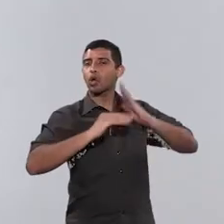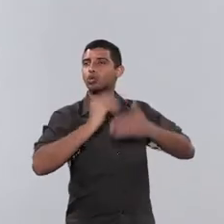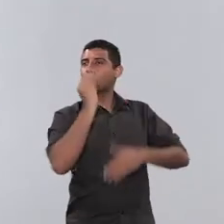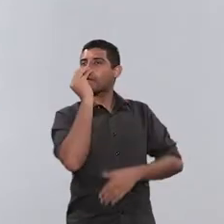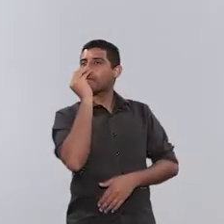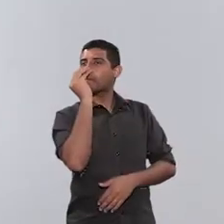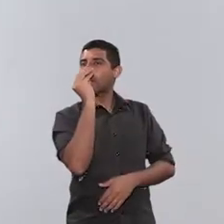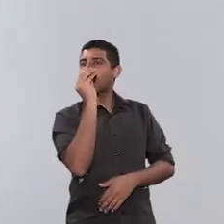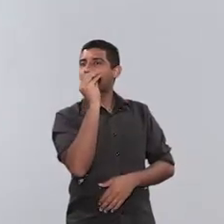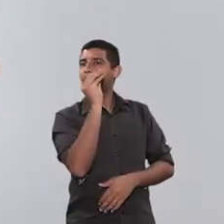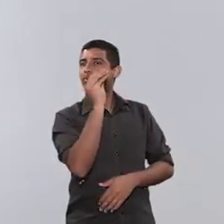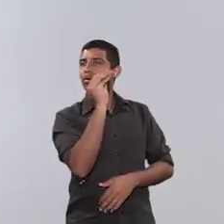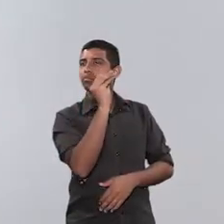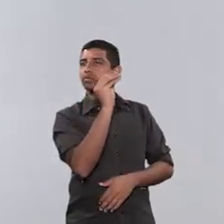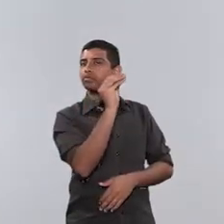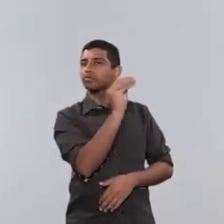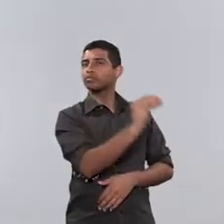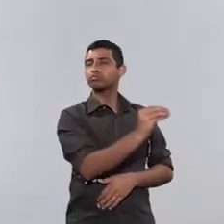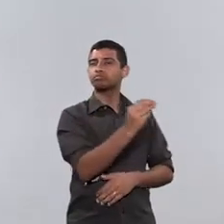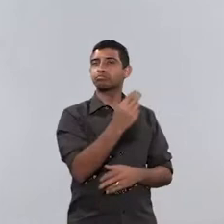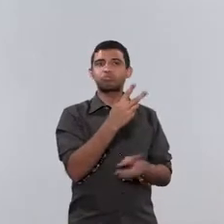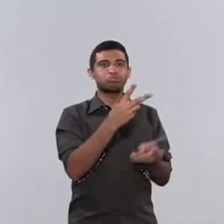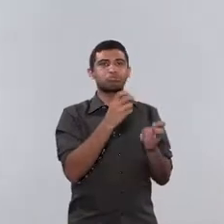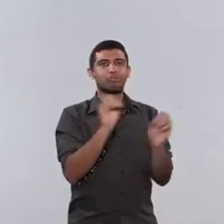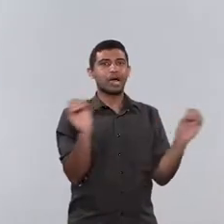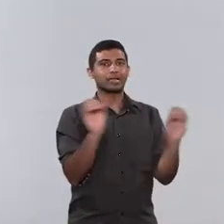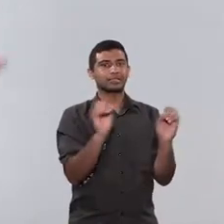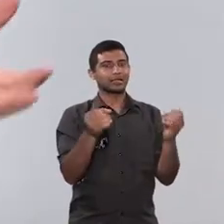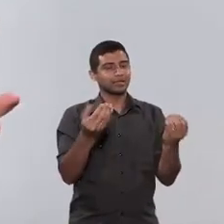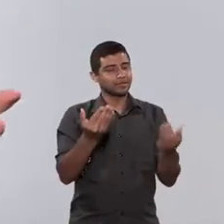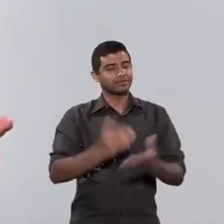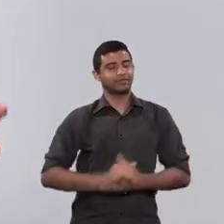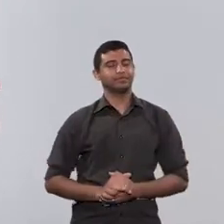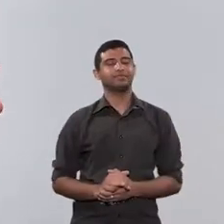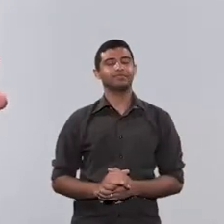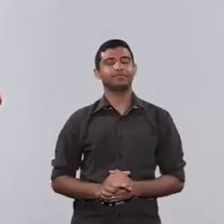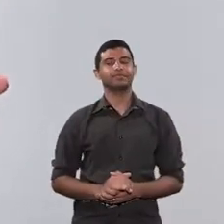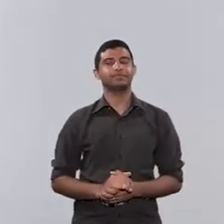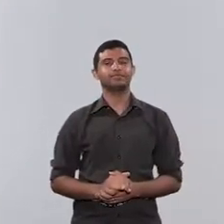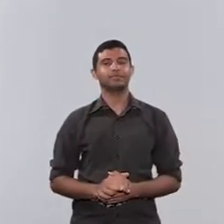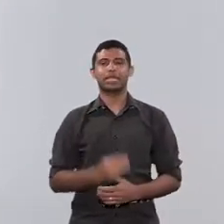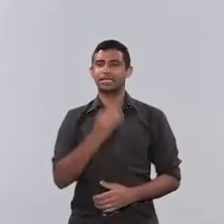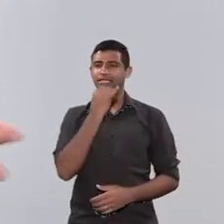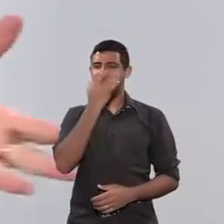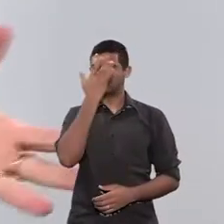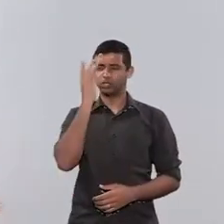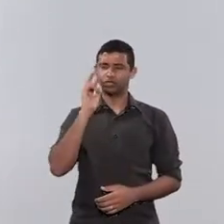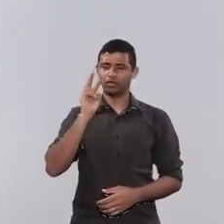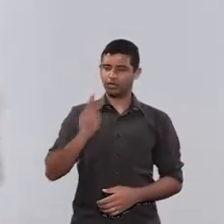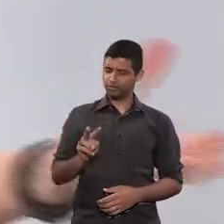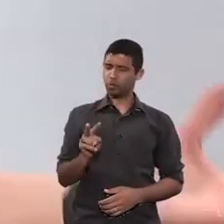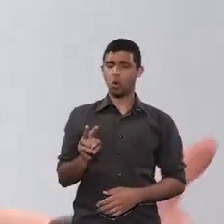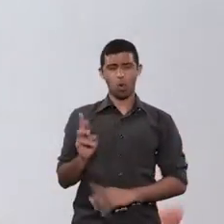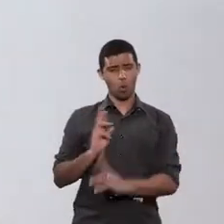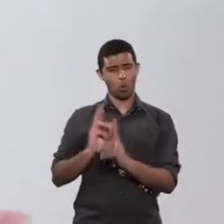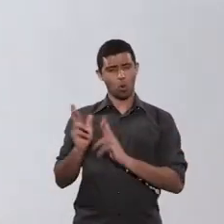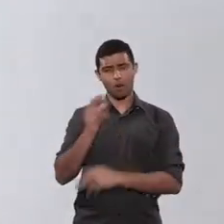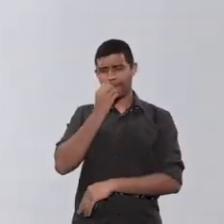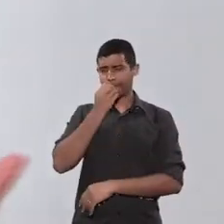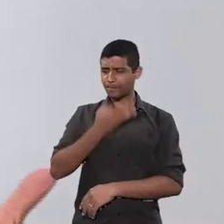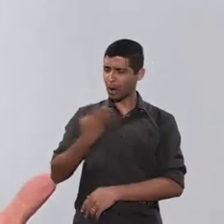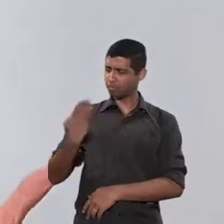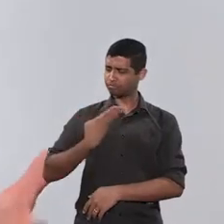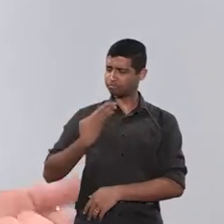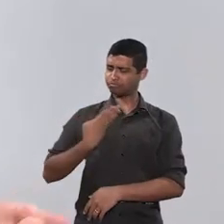anulando, mas de uma forma imperceptível, né? Pra, você, quem olha, fala, não, olha que relação boa,